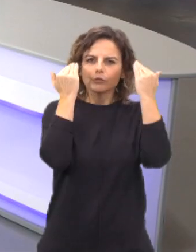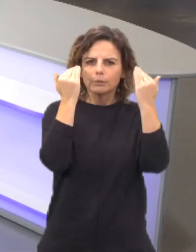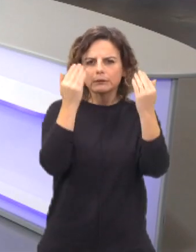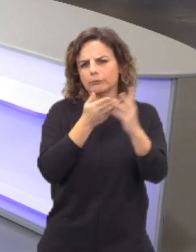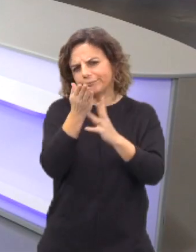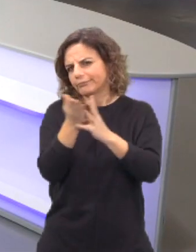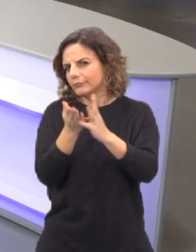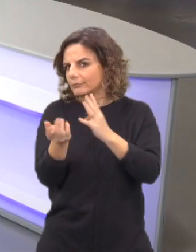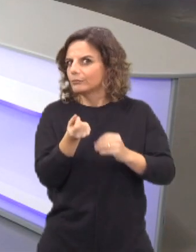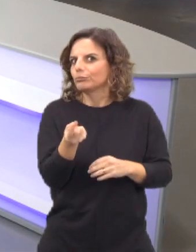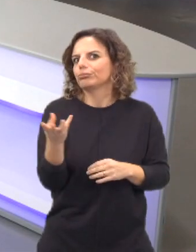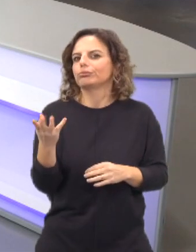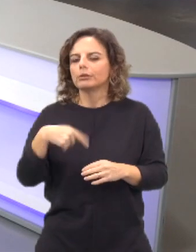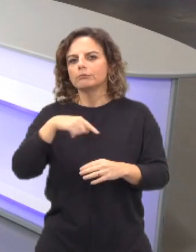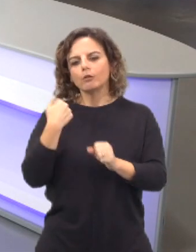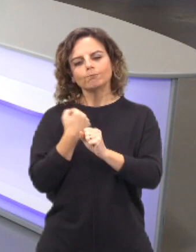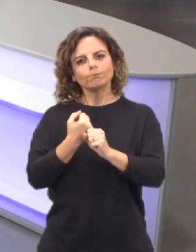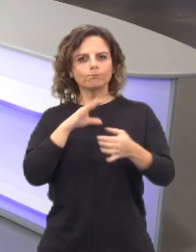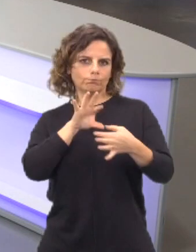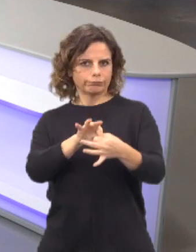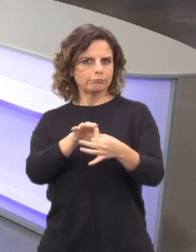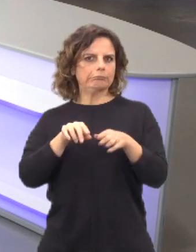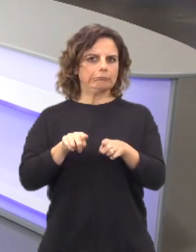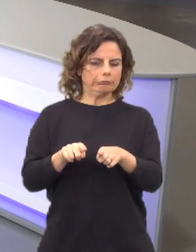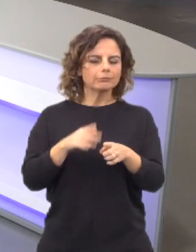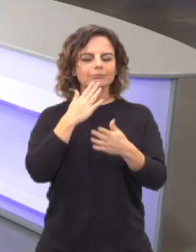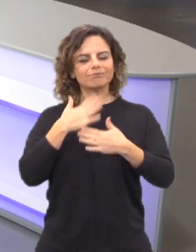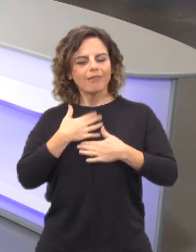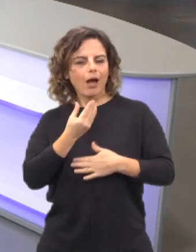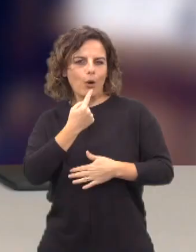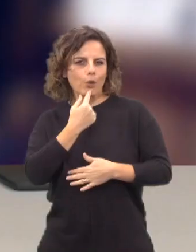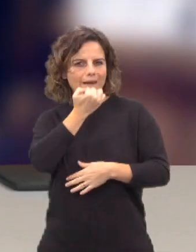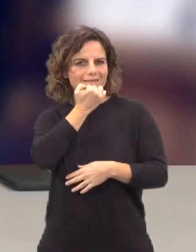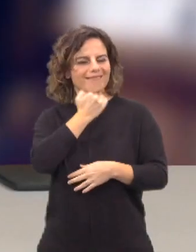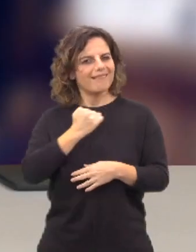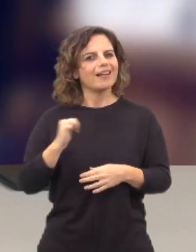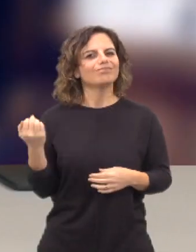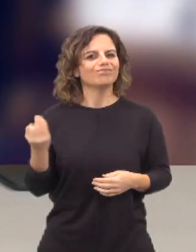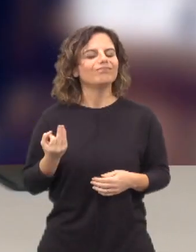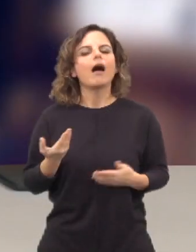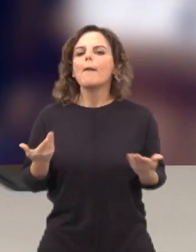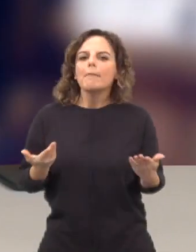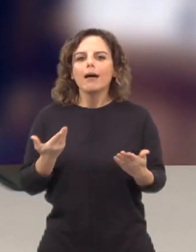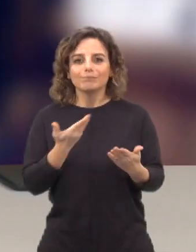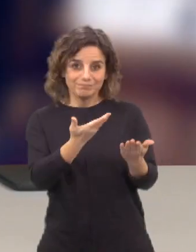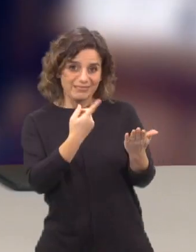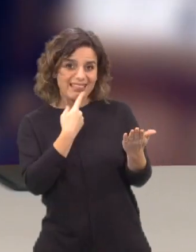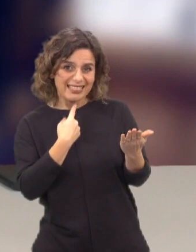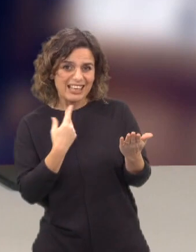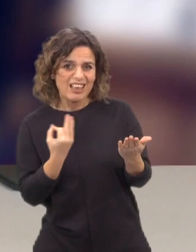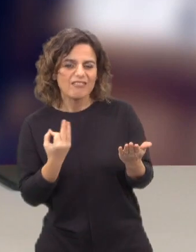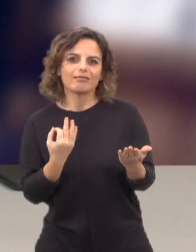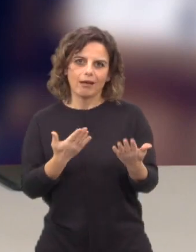nas várias frentes. São muitas em que atuamos e, enfim, deixa-nos muito satisfeitos, mas, como dizias, também